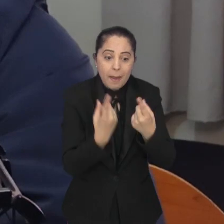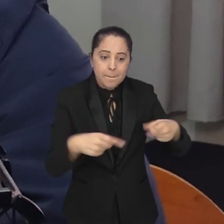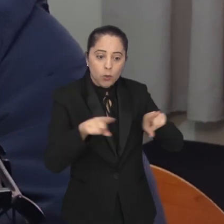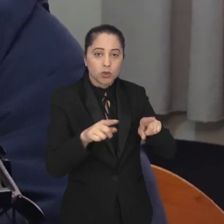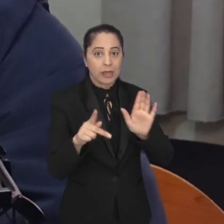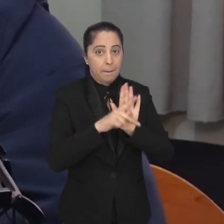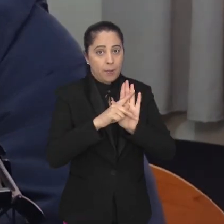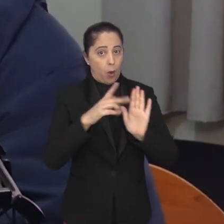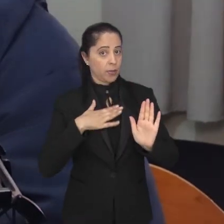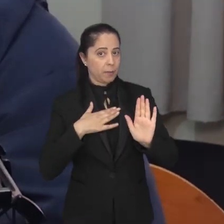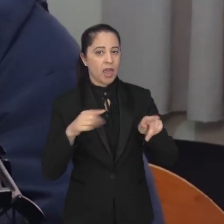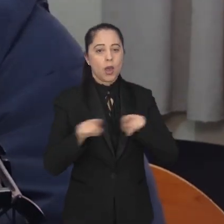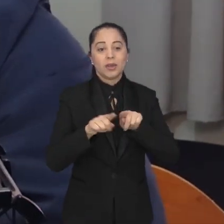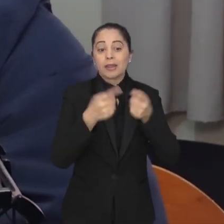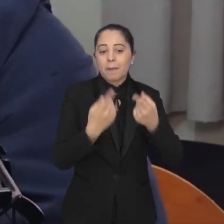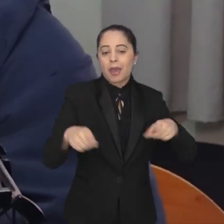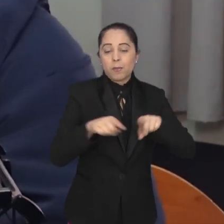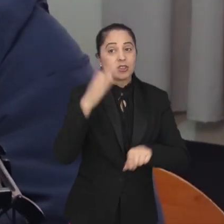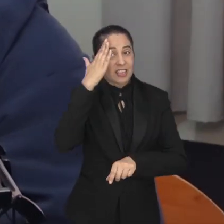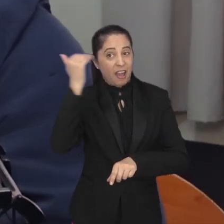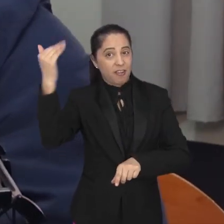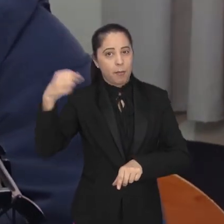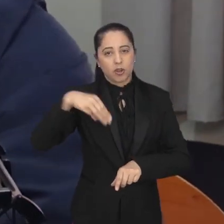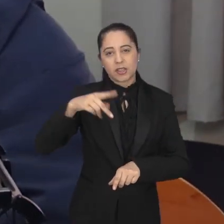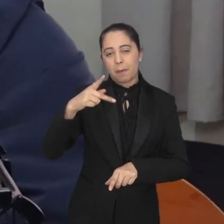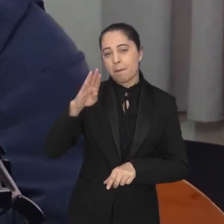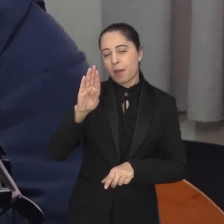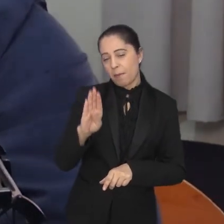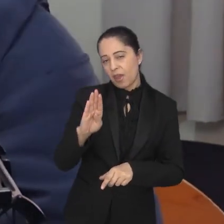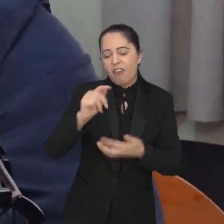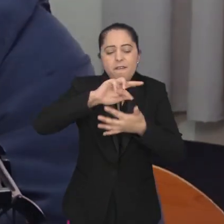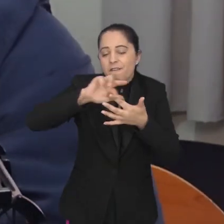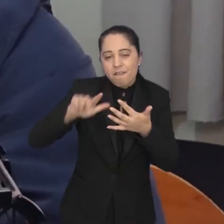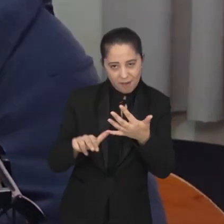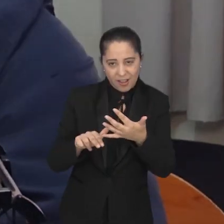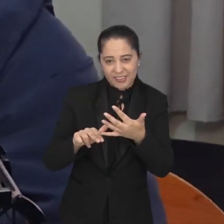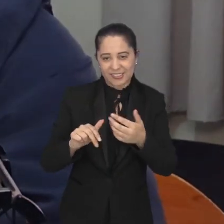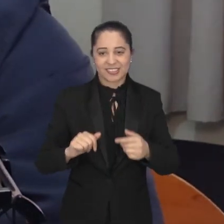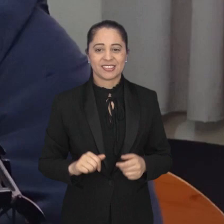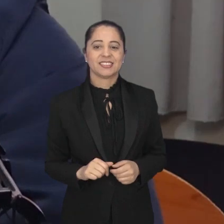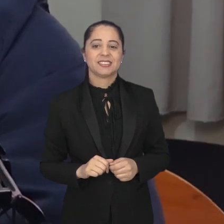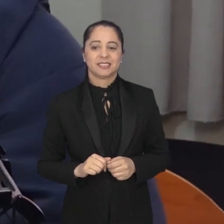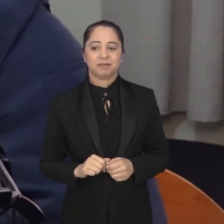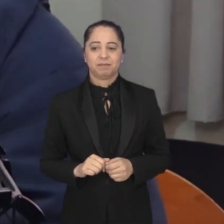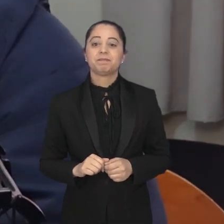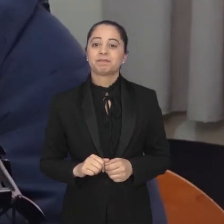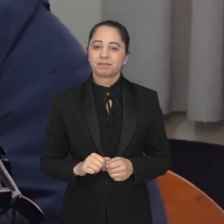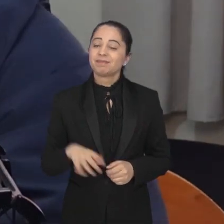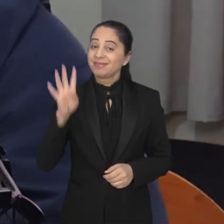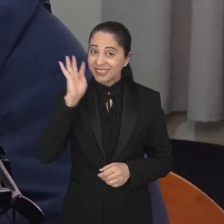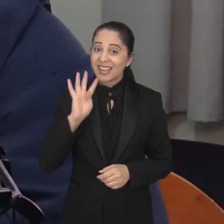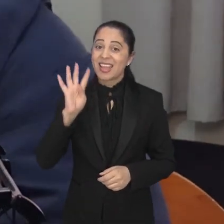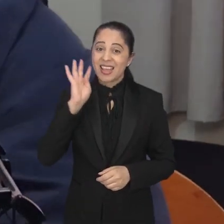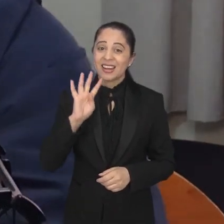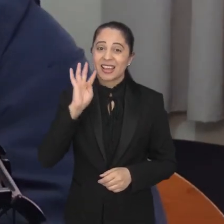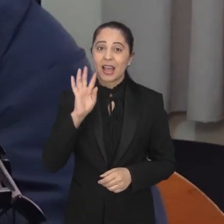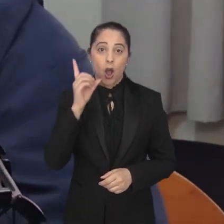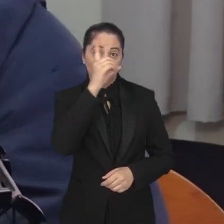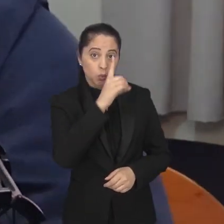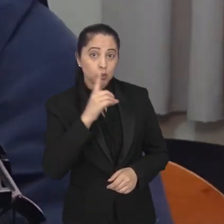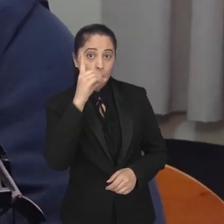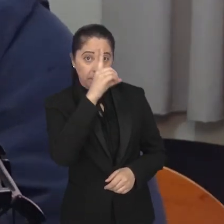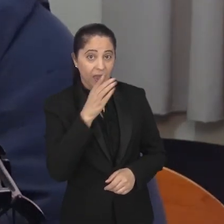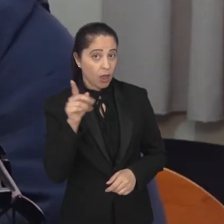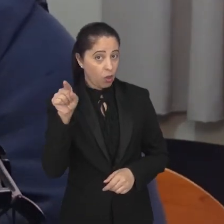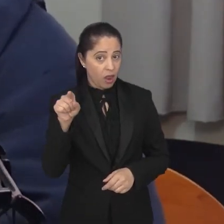e também de alguns grandes artistas da MPB, como Gilberto Gil, Djavan, entre outros. E é muito legal lá. No domingo